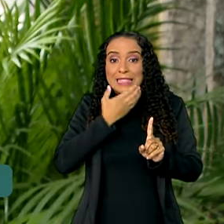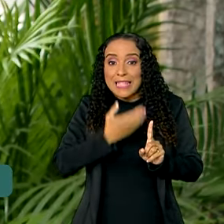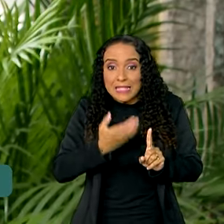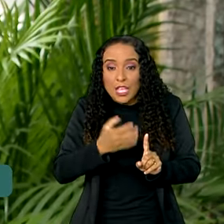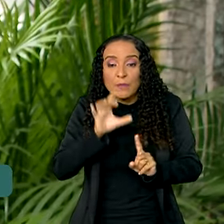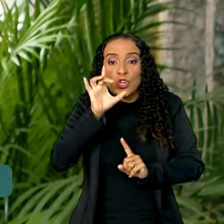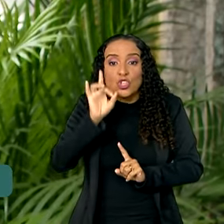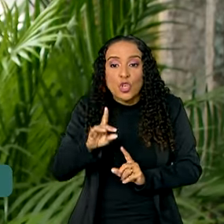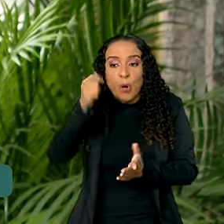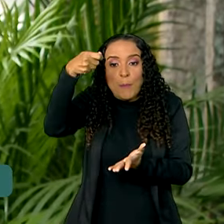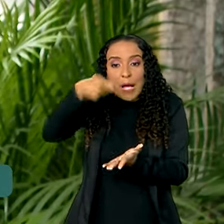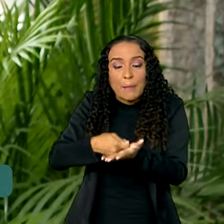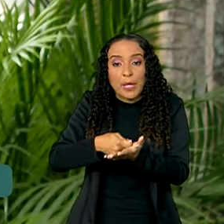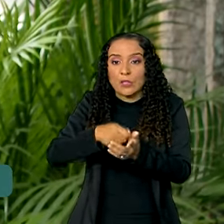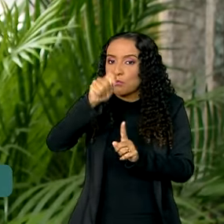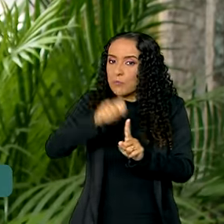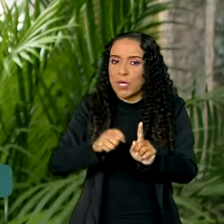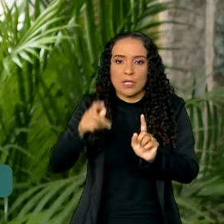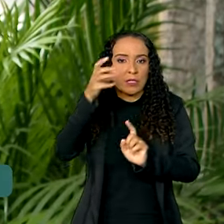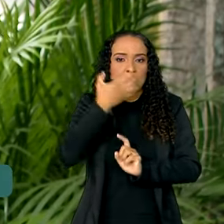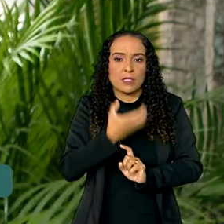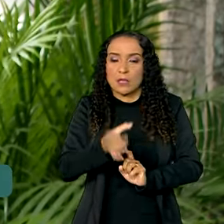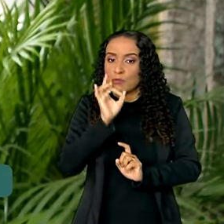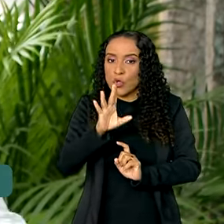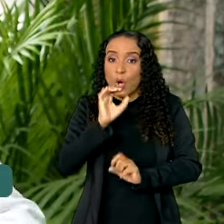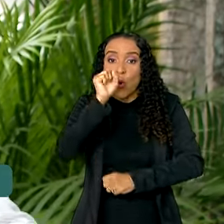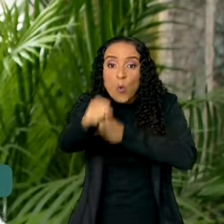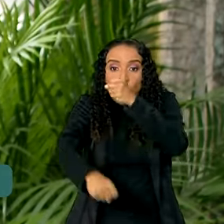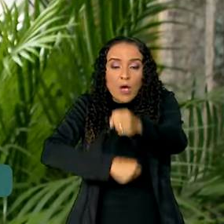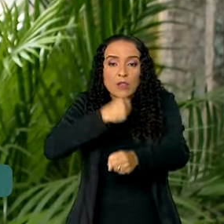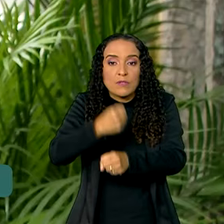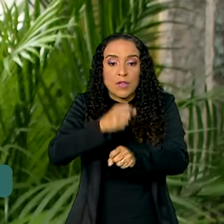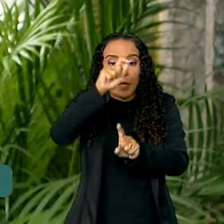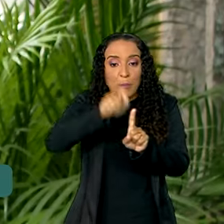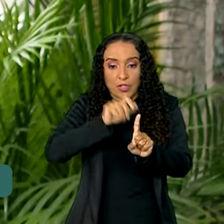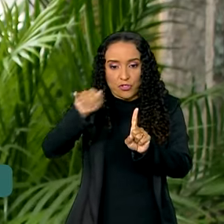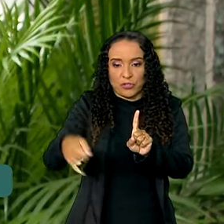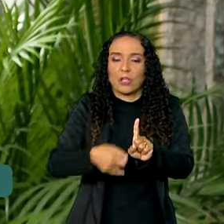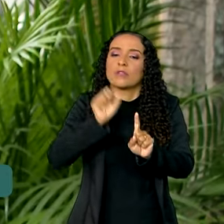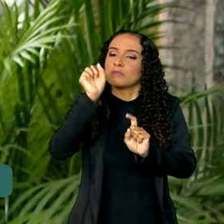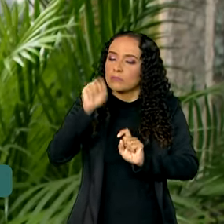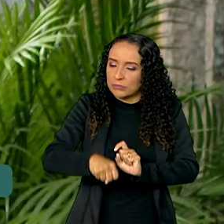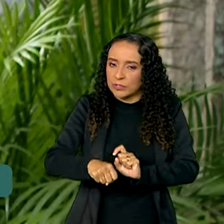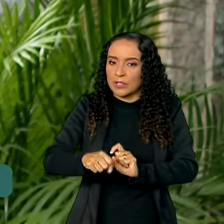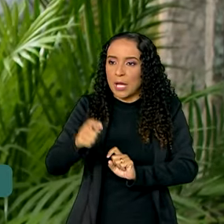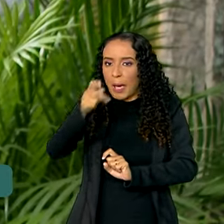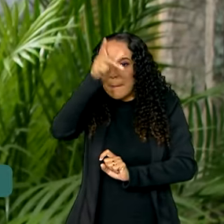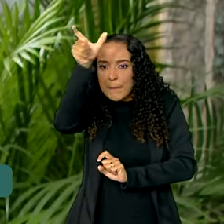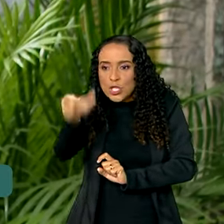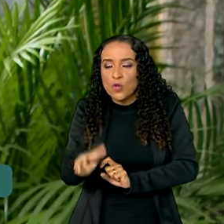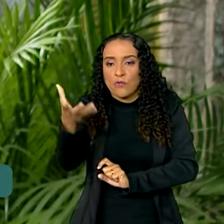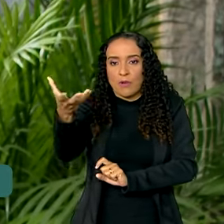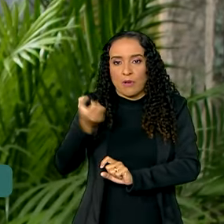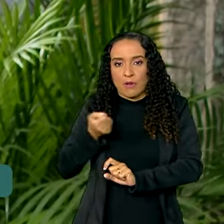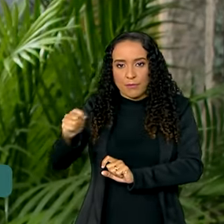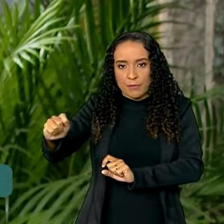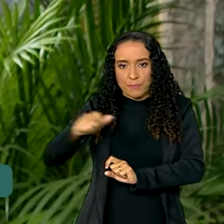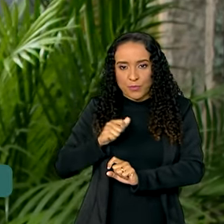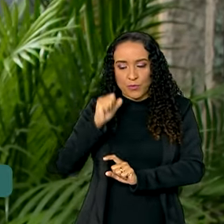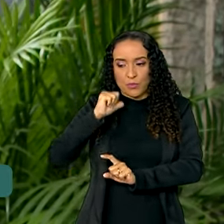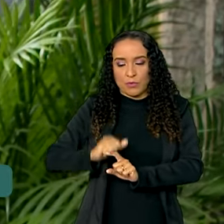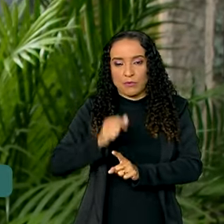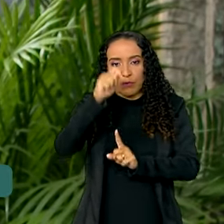apenas o pagamento de dezembro. Para o ano que vem, no mês de janeiro, aí sim, o beneficiário vai receber a parcela